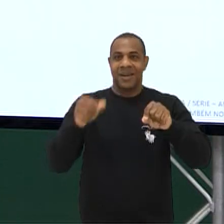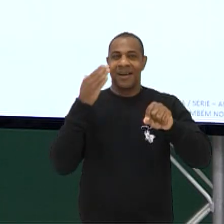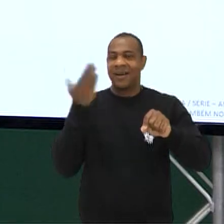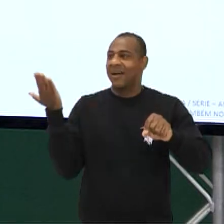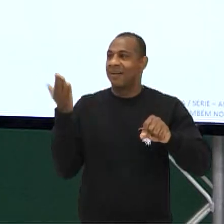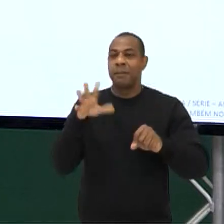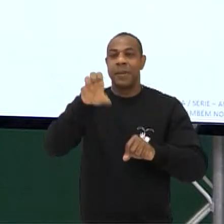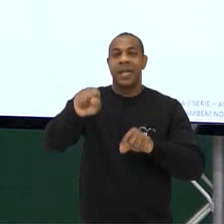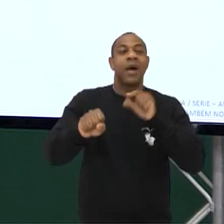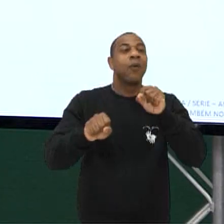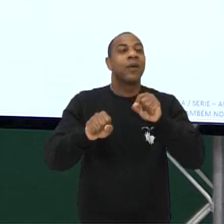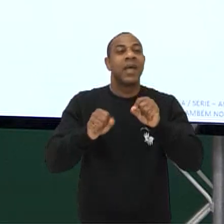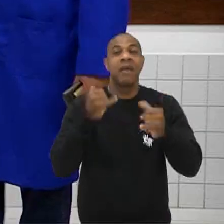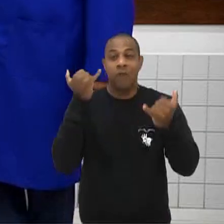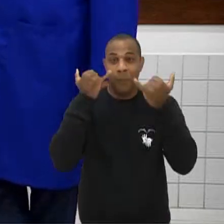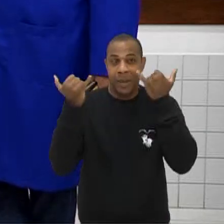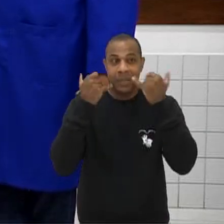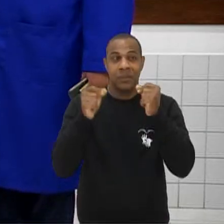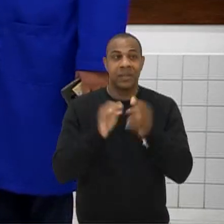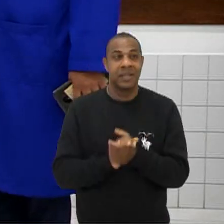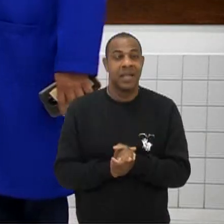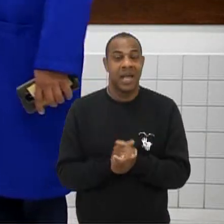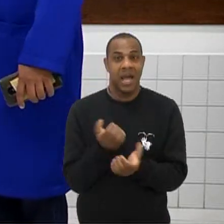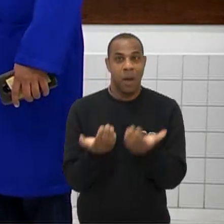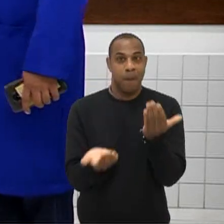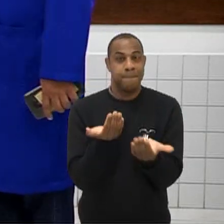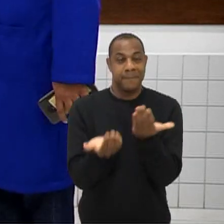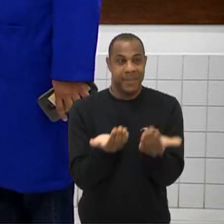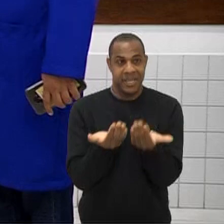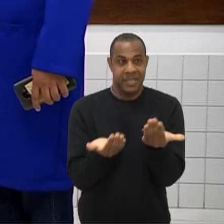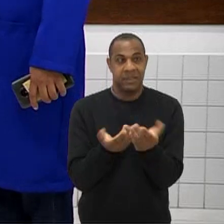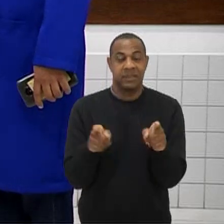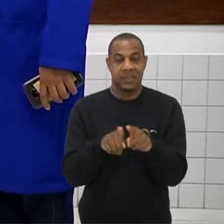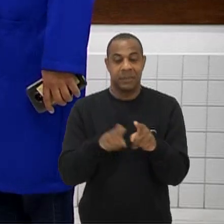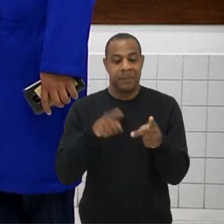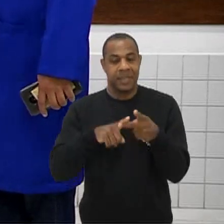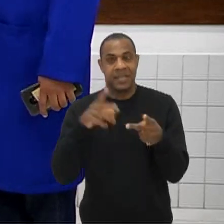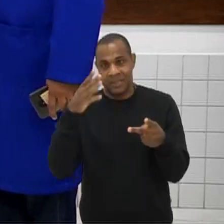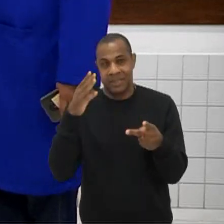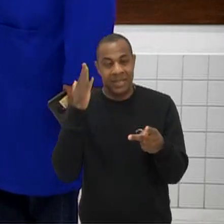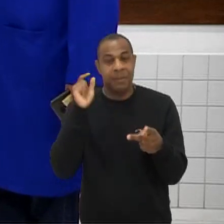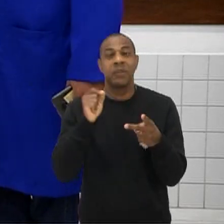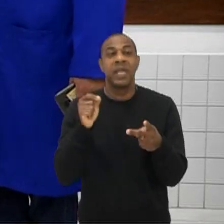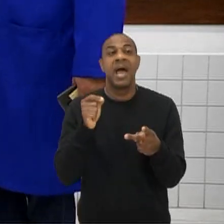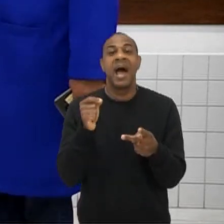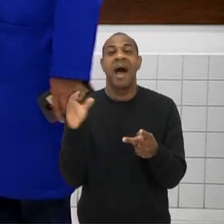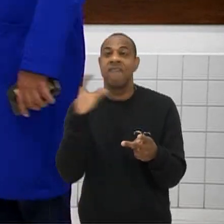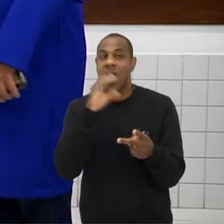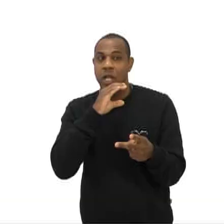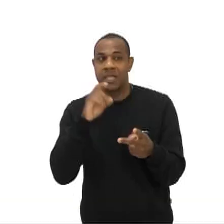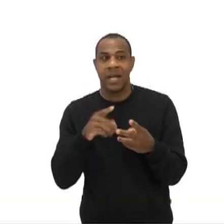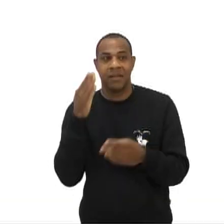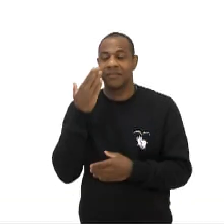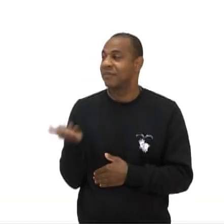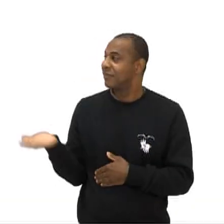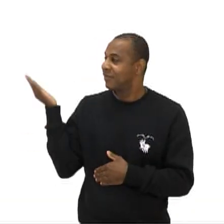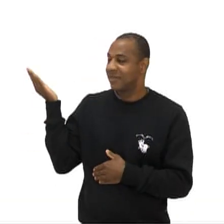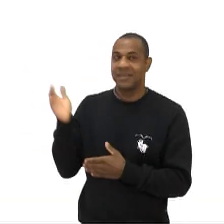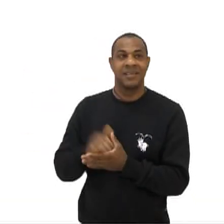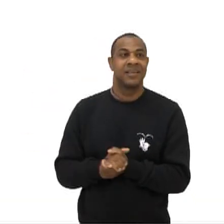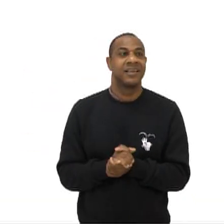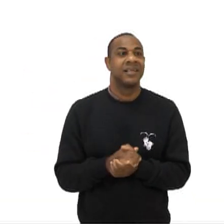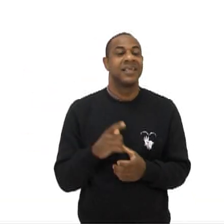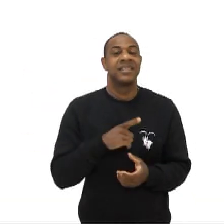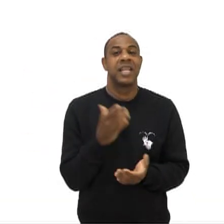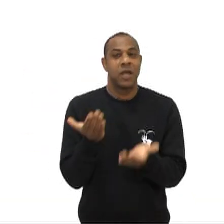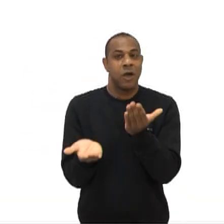O que eu vou pegar Simplesmente A sua massa Saber a velocidade Dividir sobre dois Não é mesmo Então queridos Vejam O bolo dele